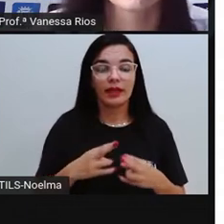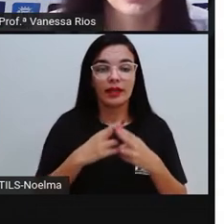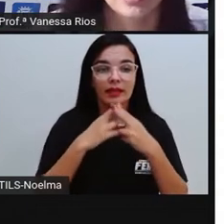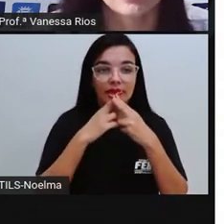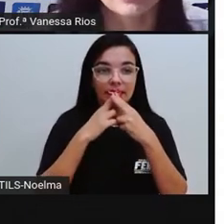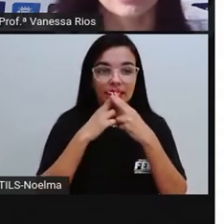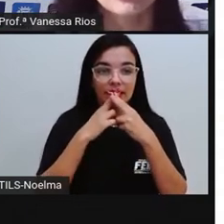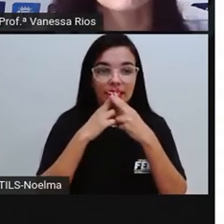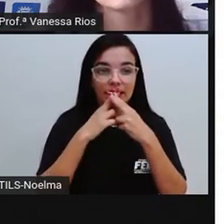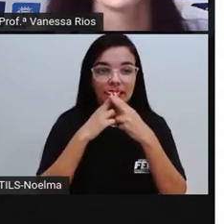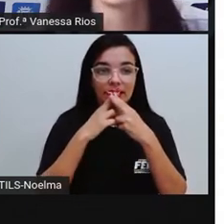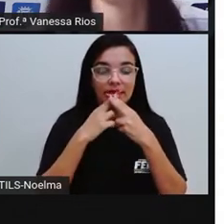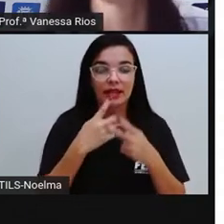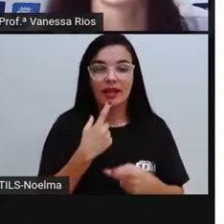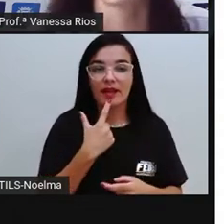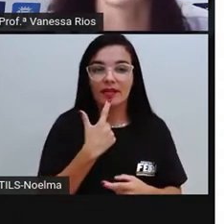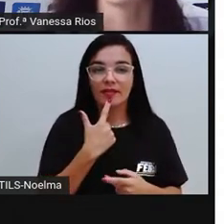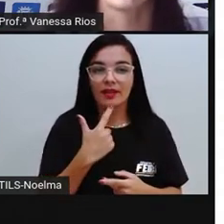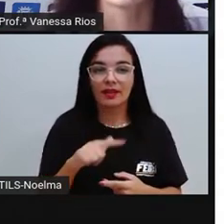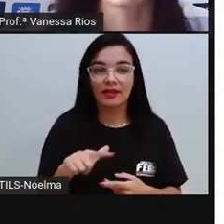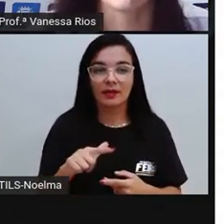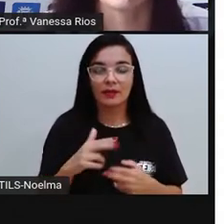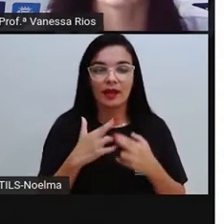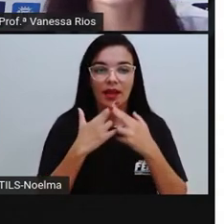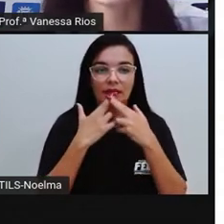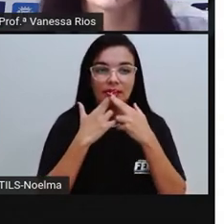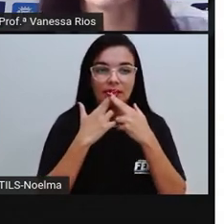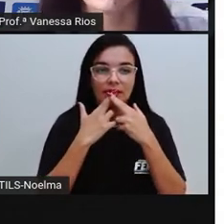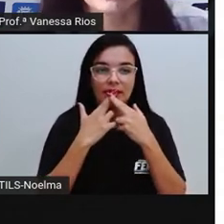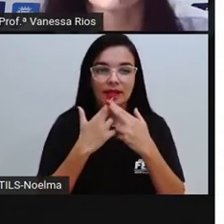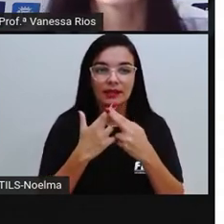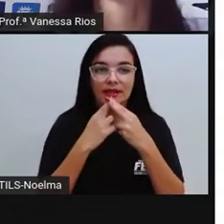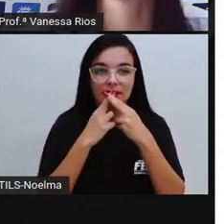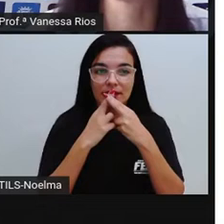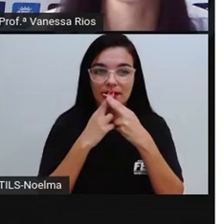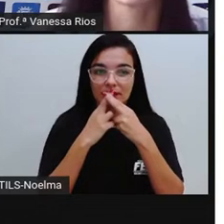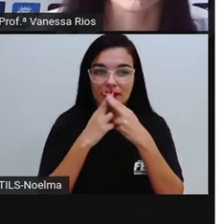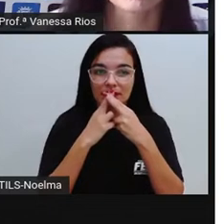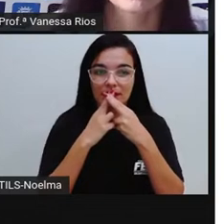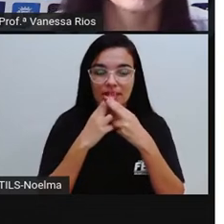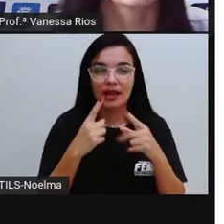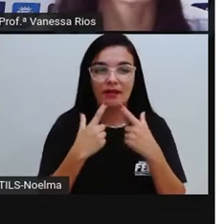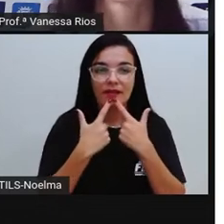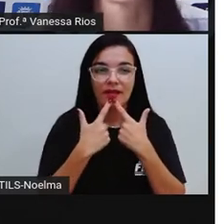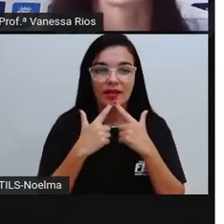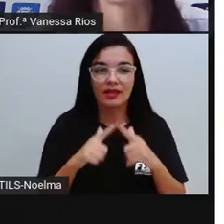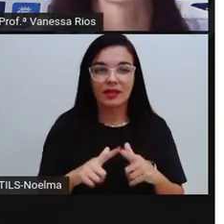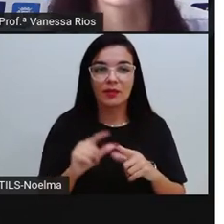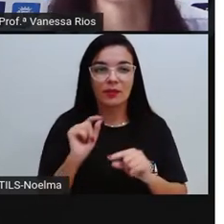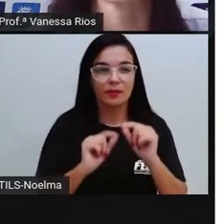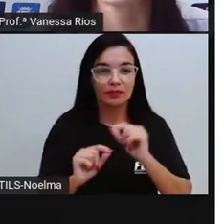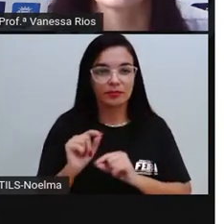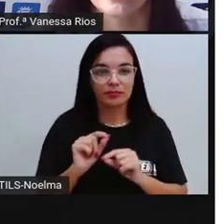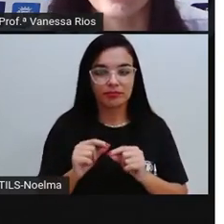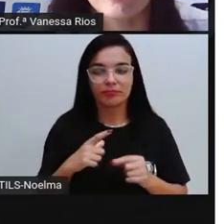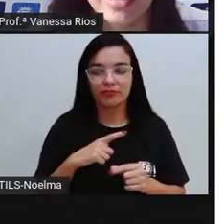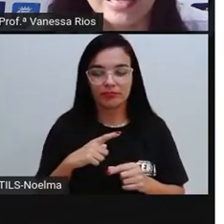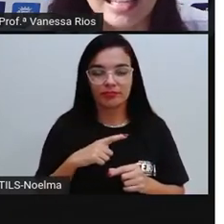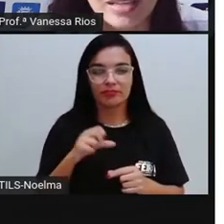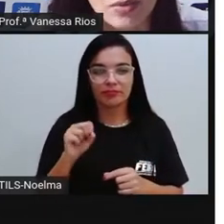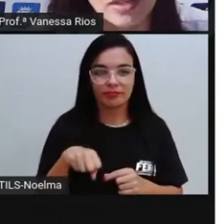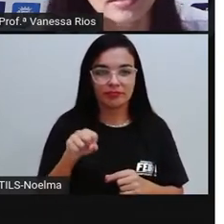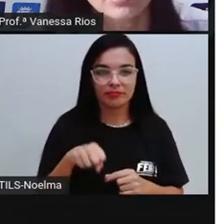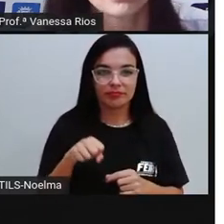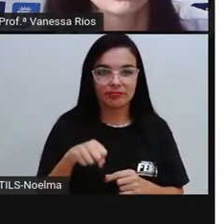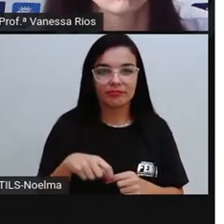mesmo, com essa característica, na qual várias palavras se repetem, com sons parecidos, são chamadas aí de trava